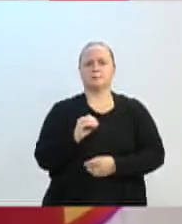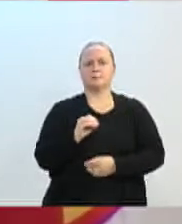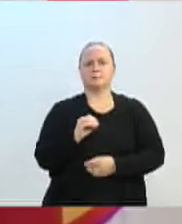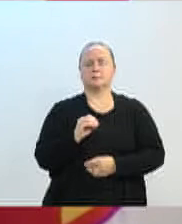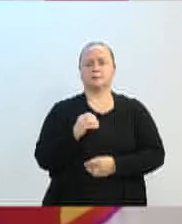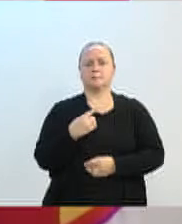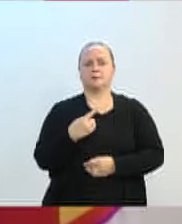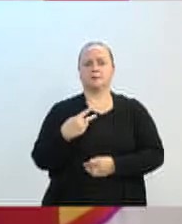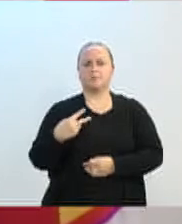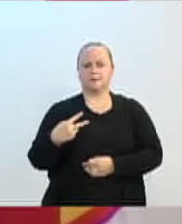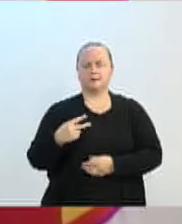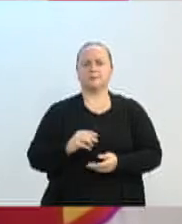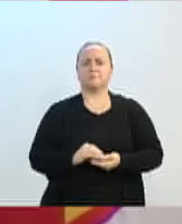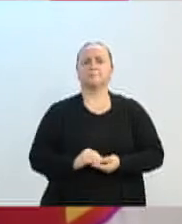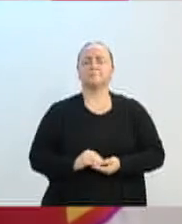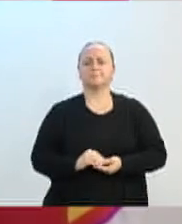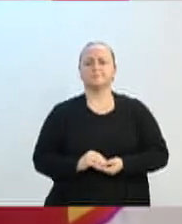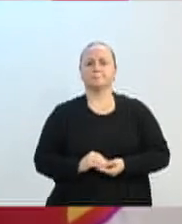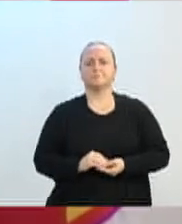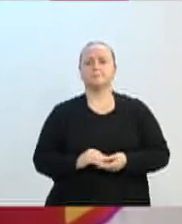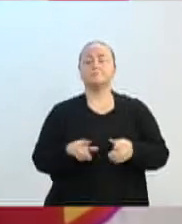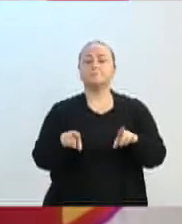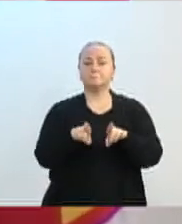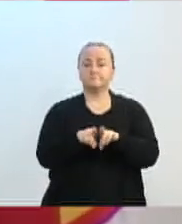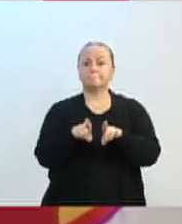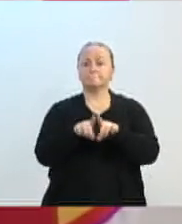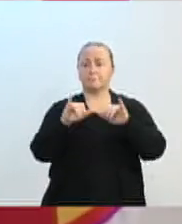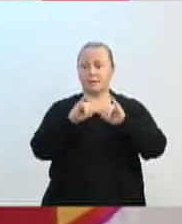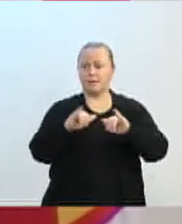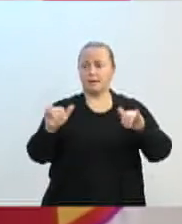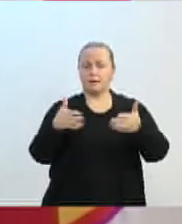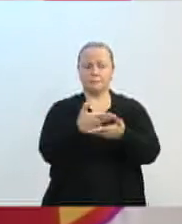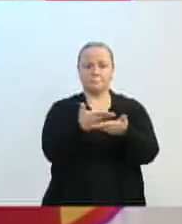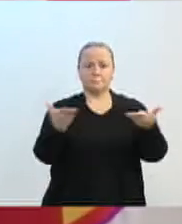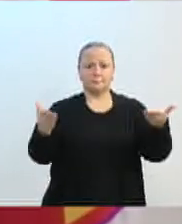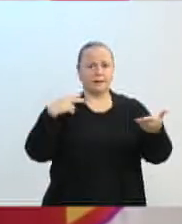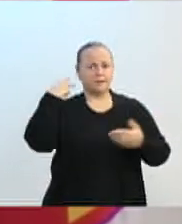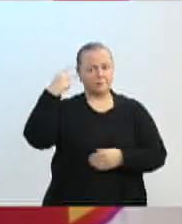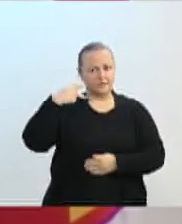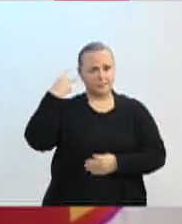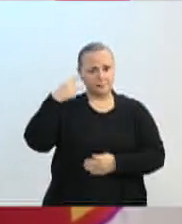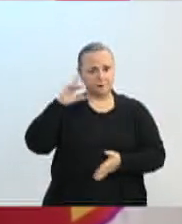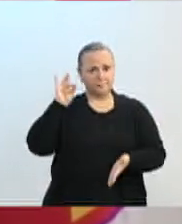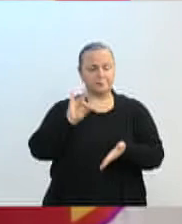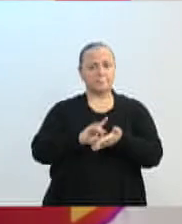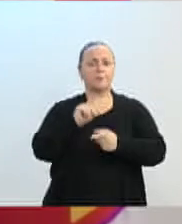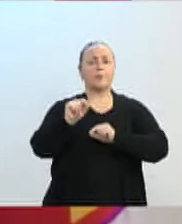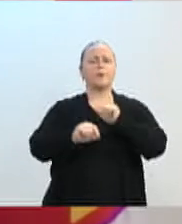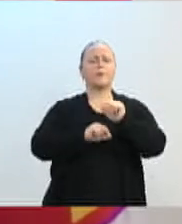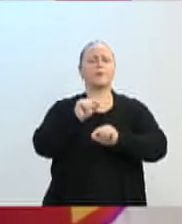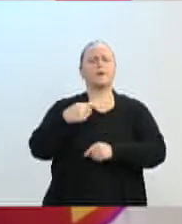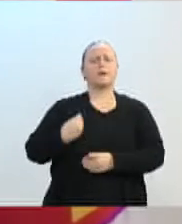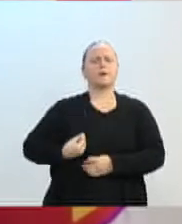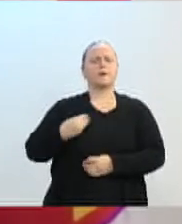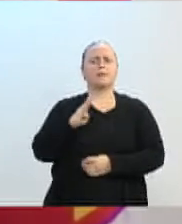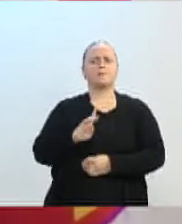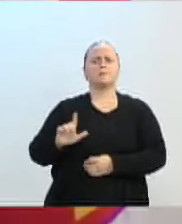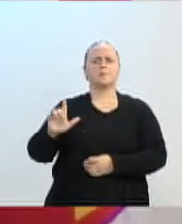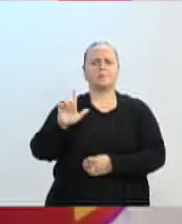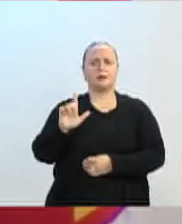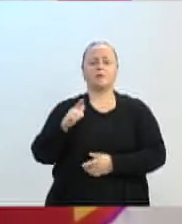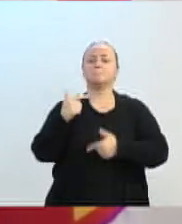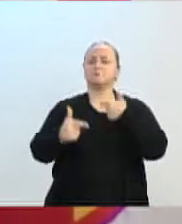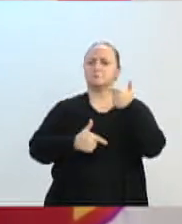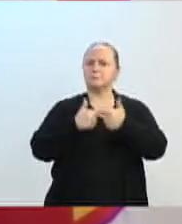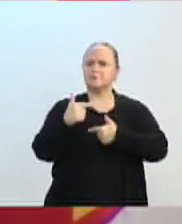E também dizer aos nobres vereadores que nós temos na rede municipal de Blumenau um serviço